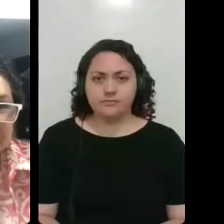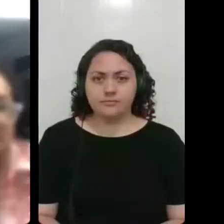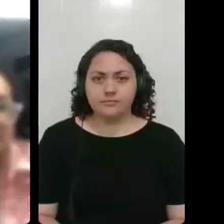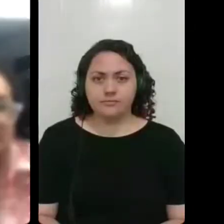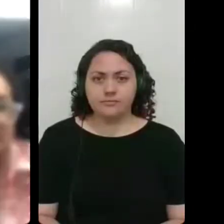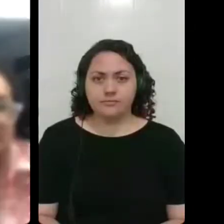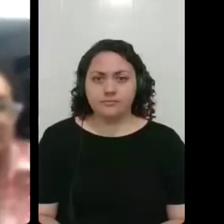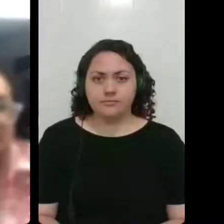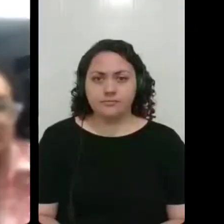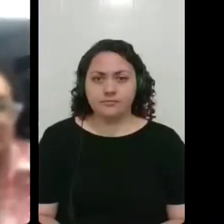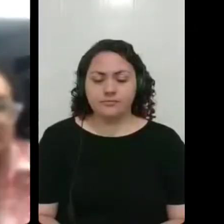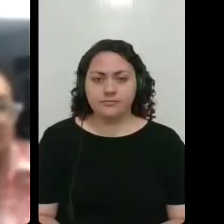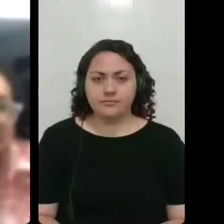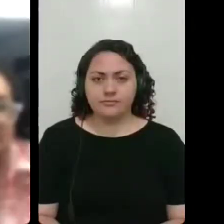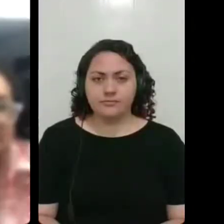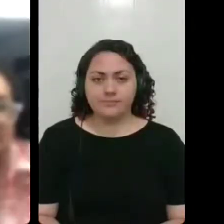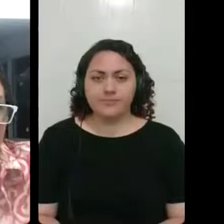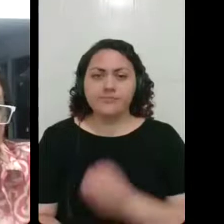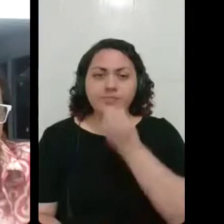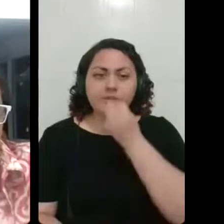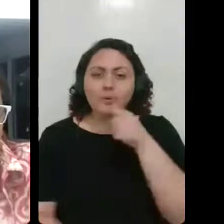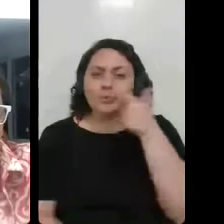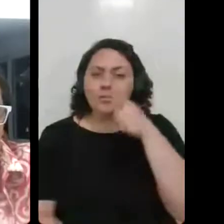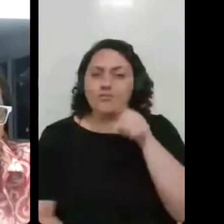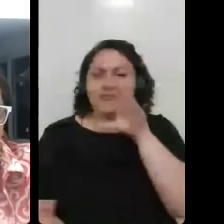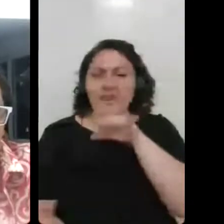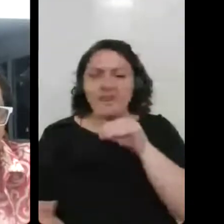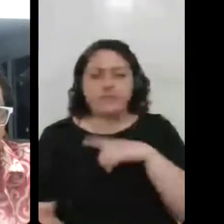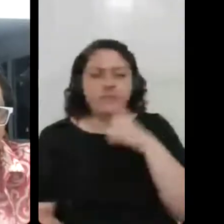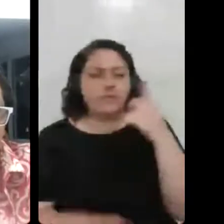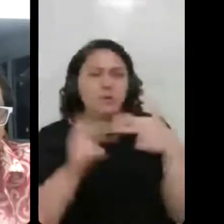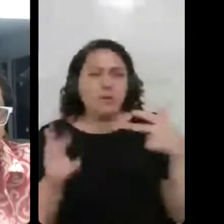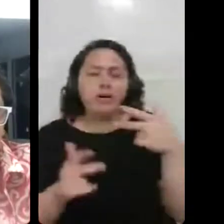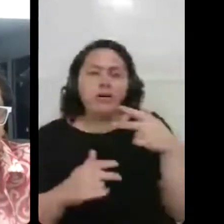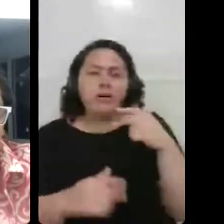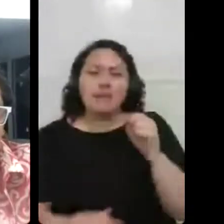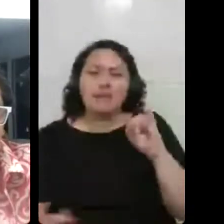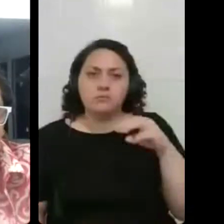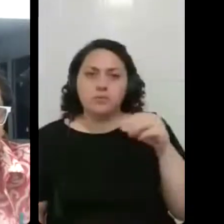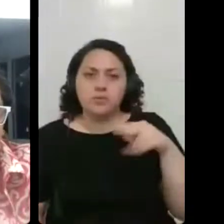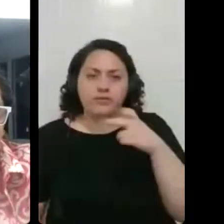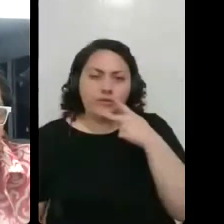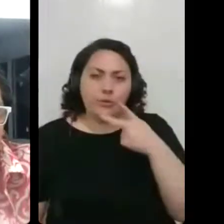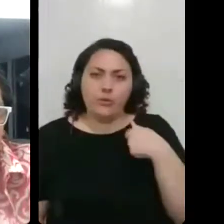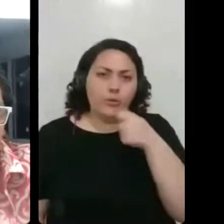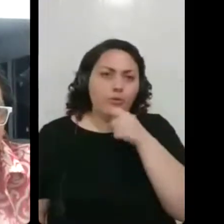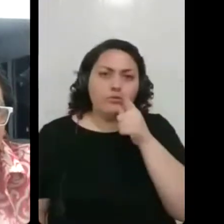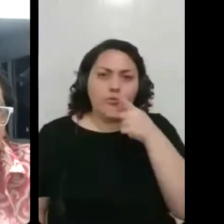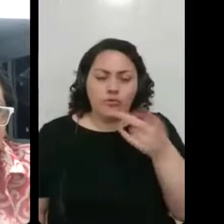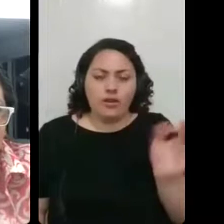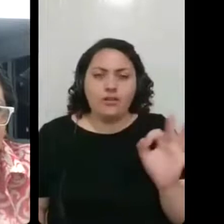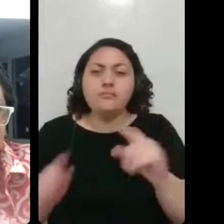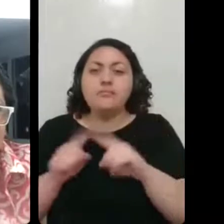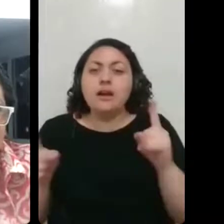que a Simone tava falando e que eu não cheguei a comentar, mas que fez muita diferença, assim,